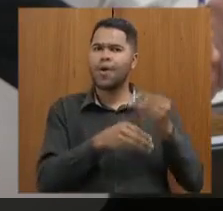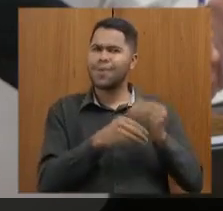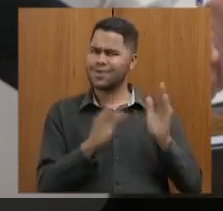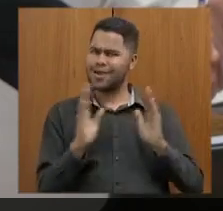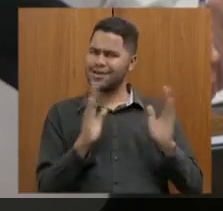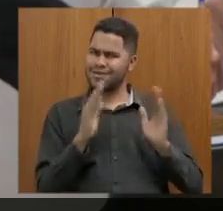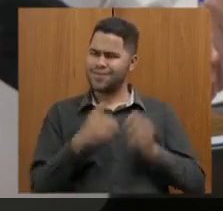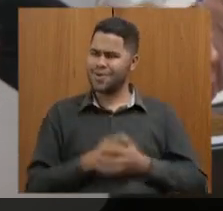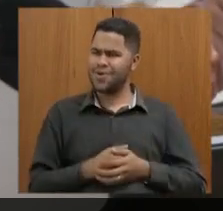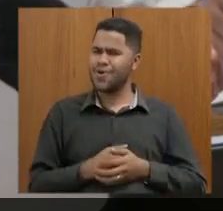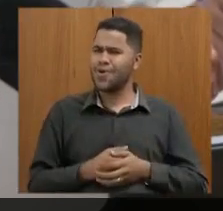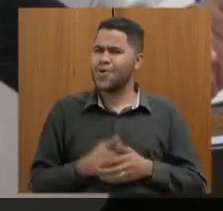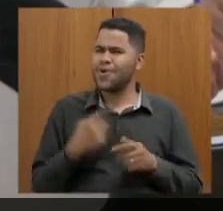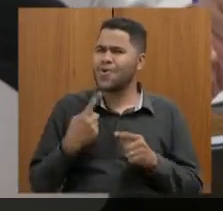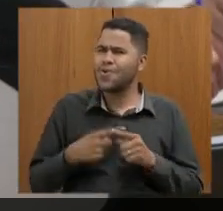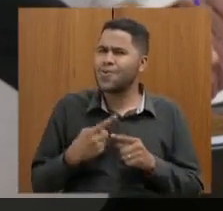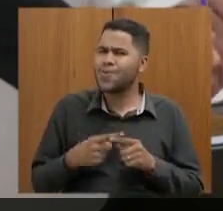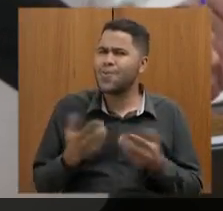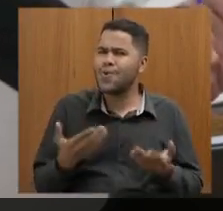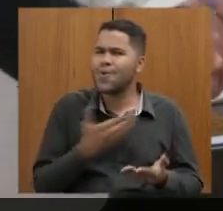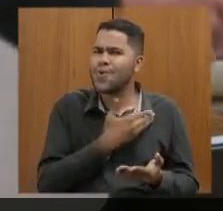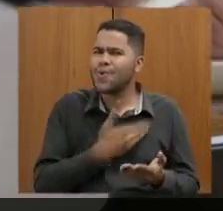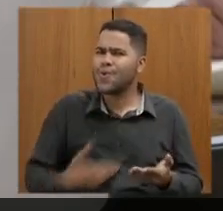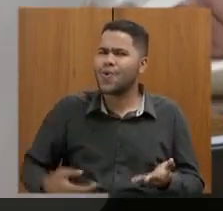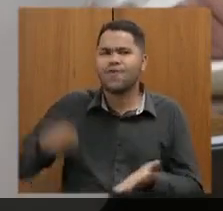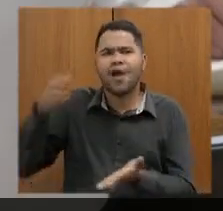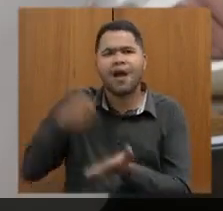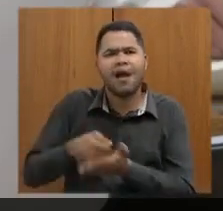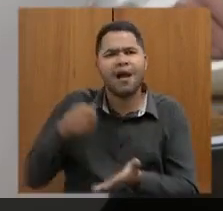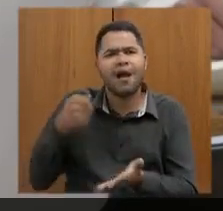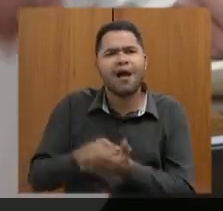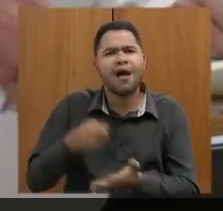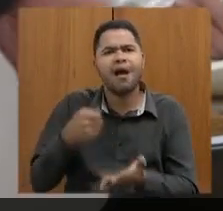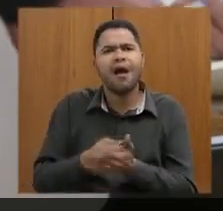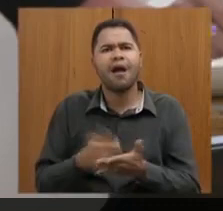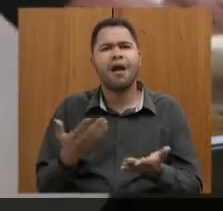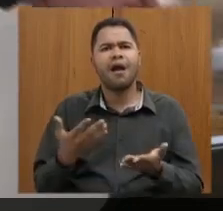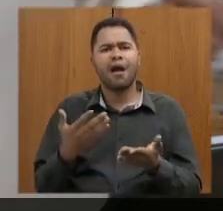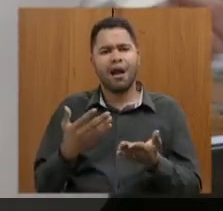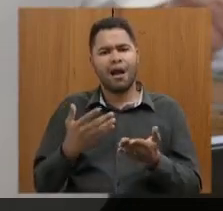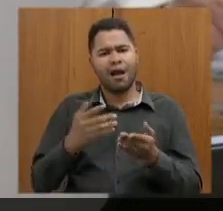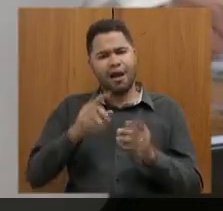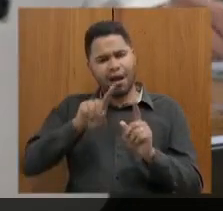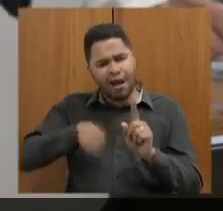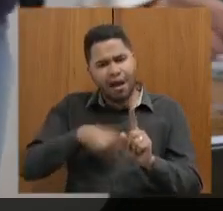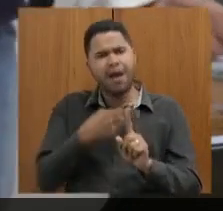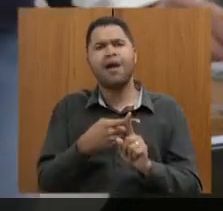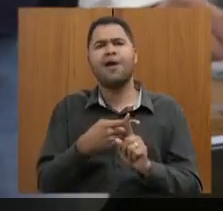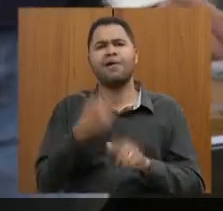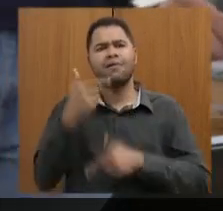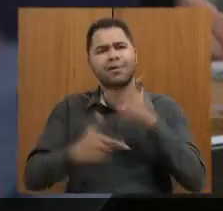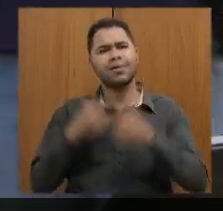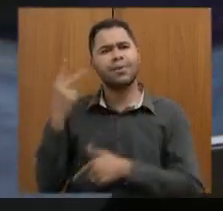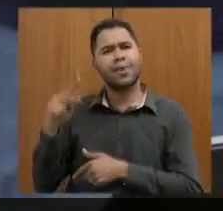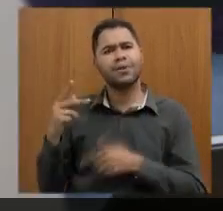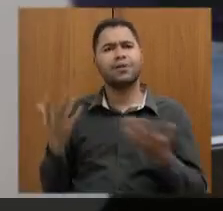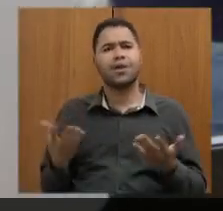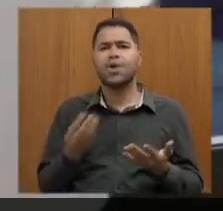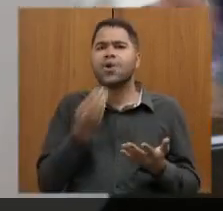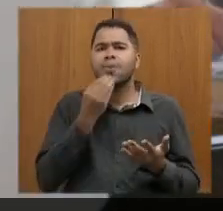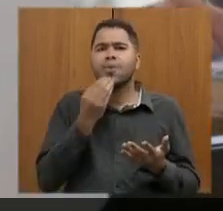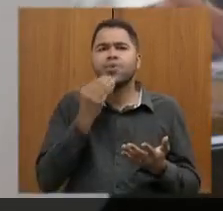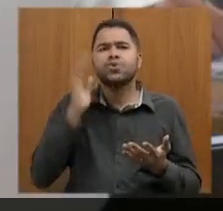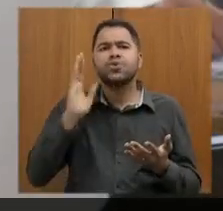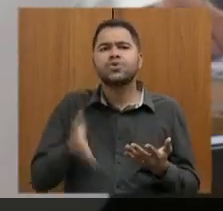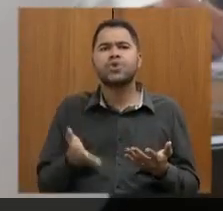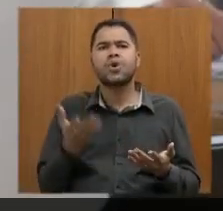período. Por que o governo insiste em aumentar a jornada das auxiliares, sendo que poderia já